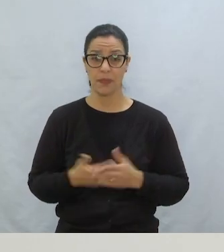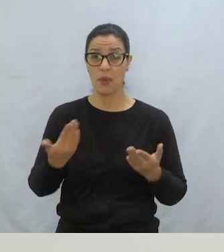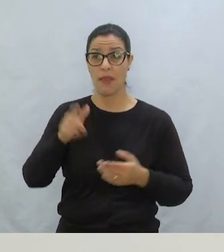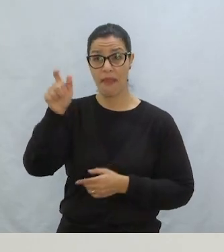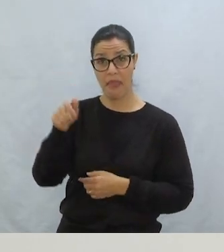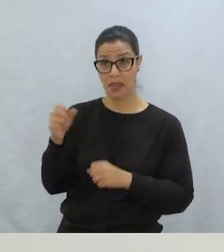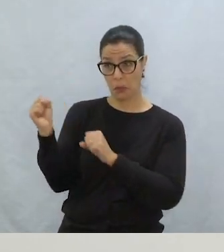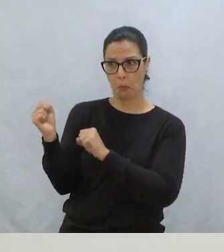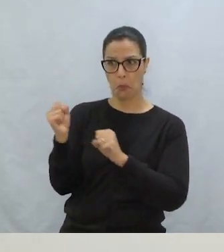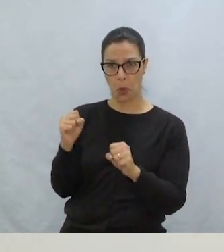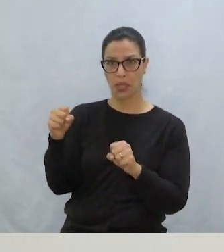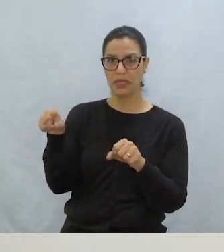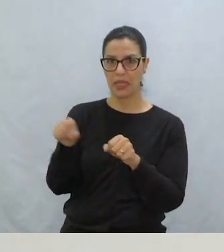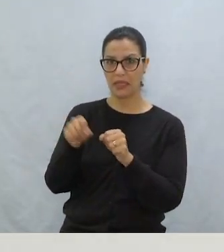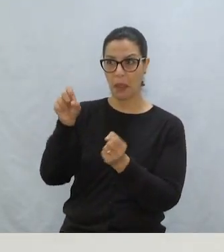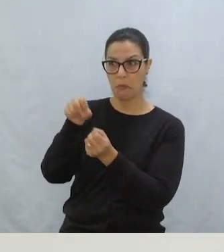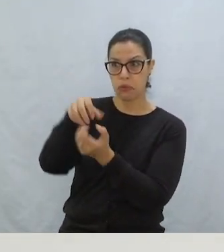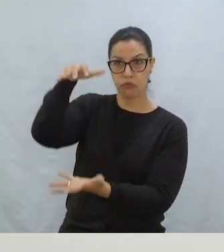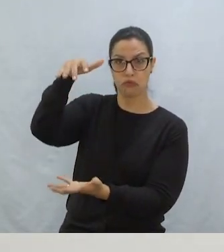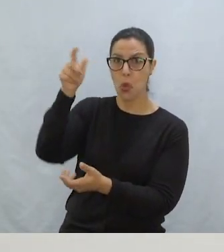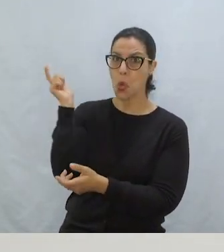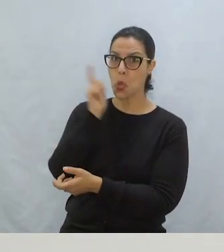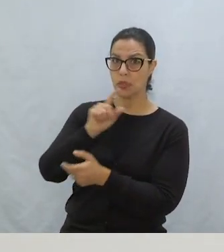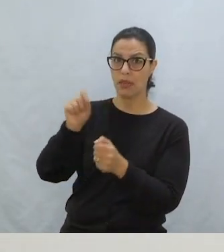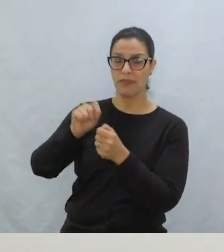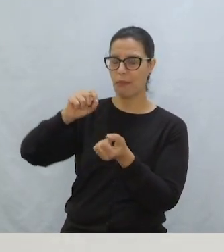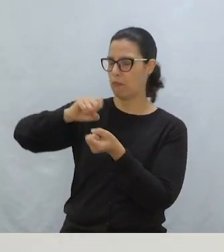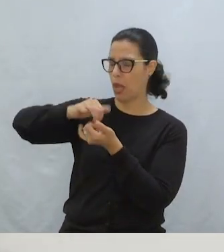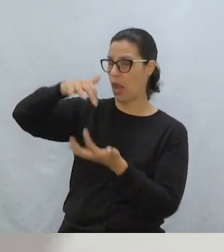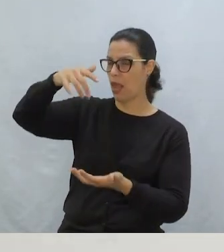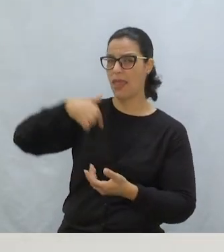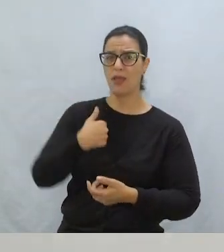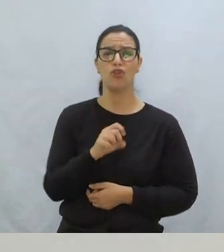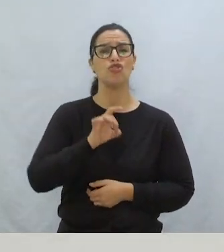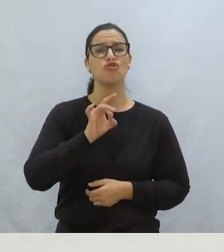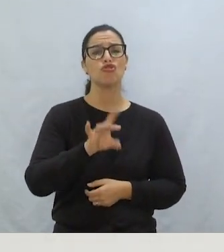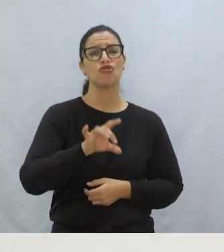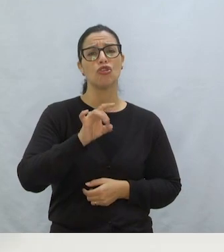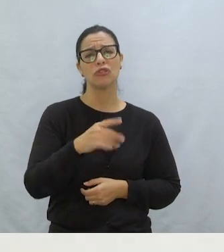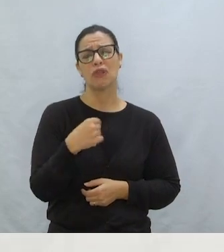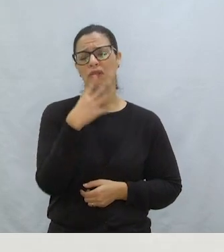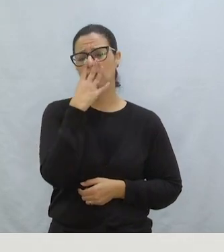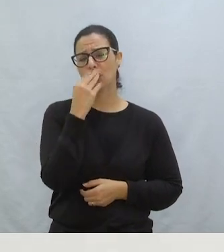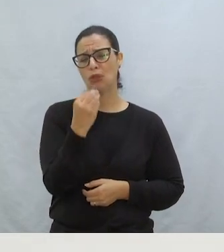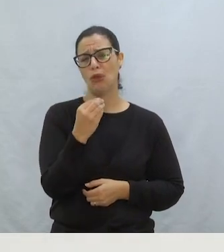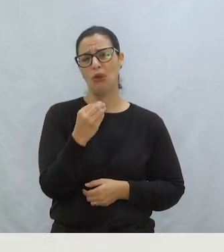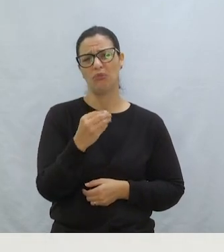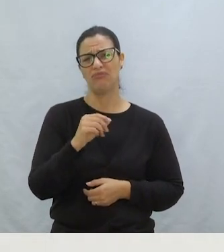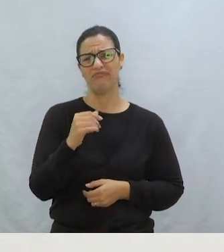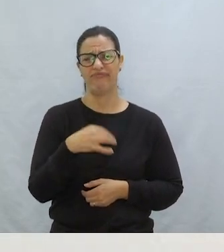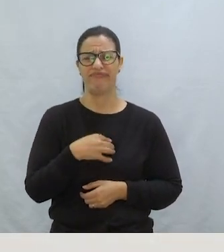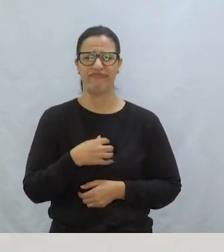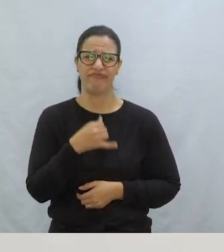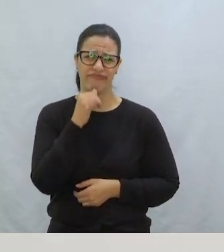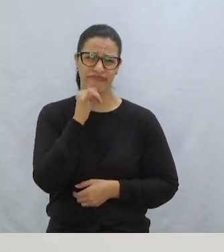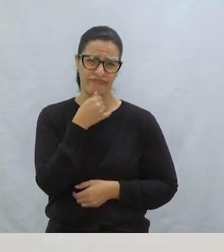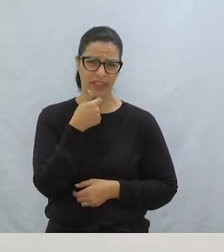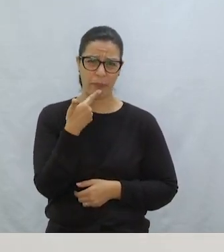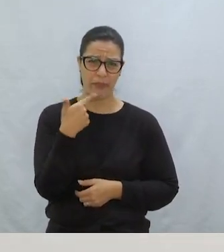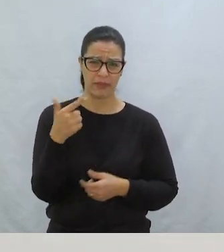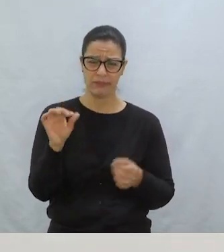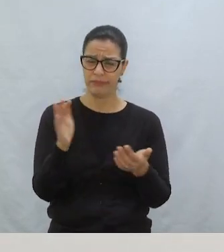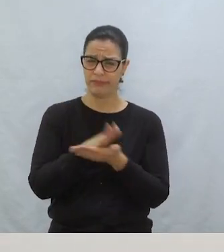E elas têm poder, né? Elas podem fazer coisas incríveis Eu sou só um lobo sem graça